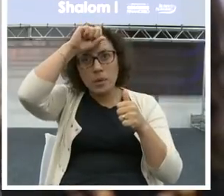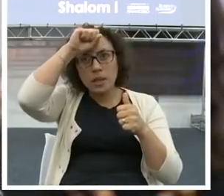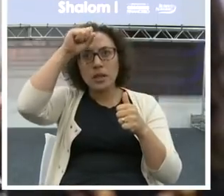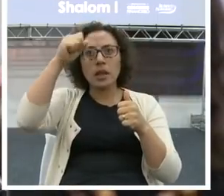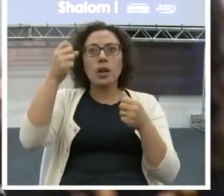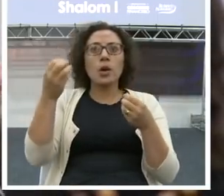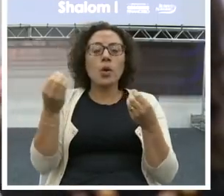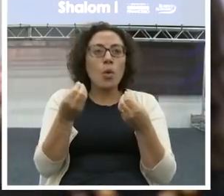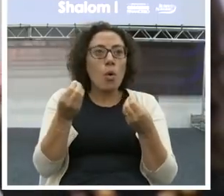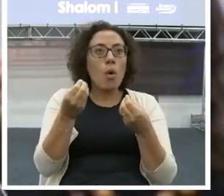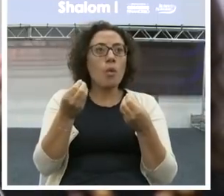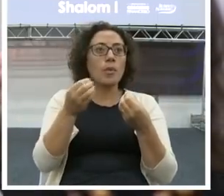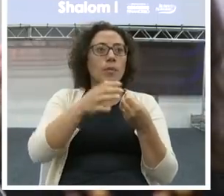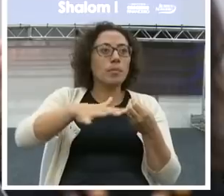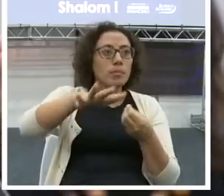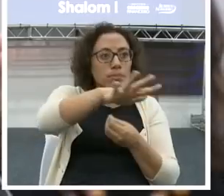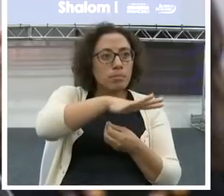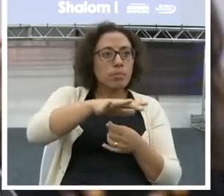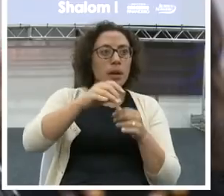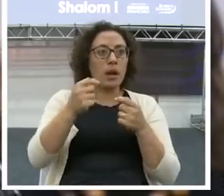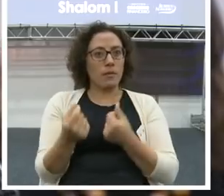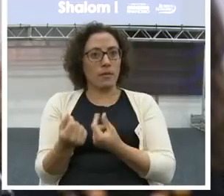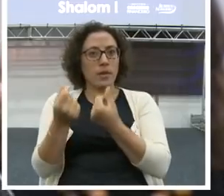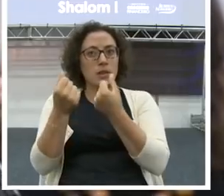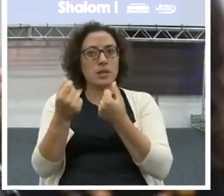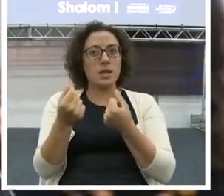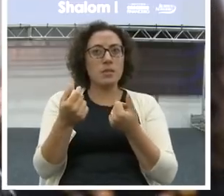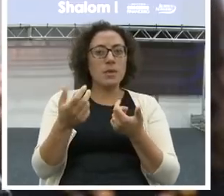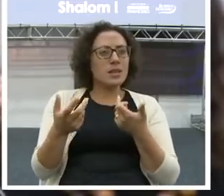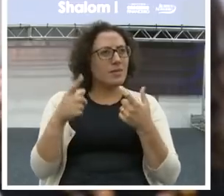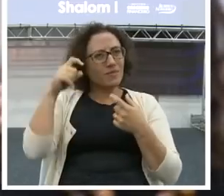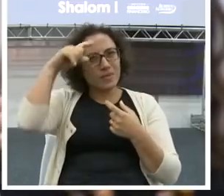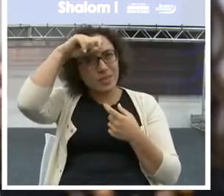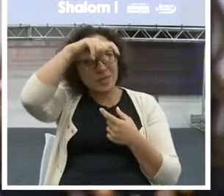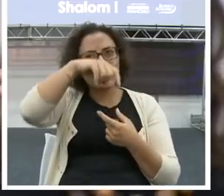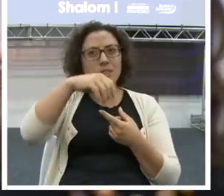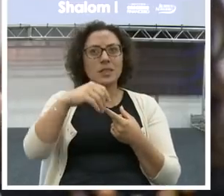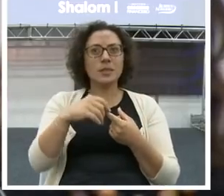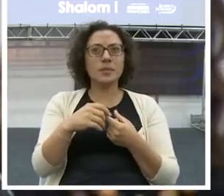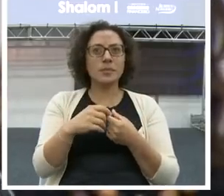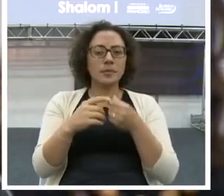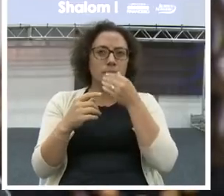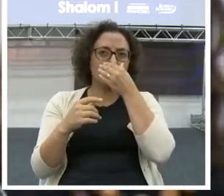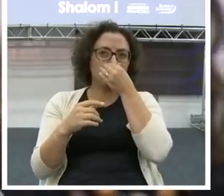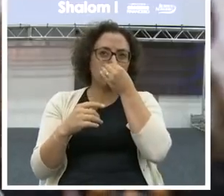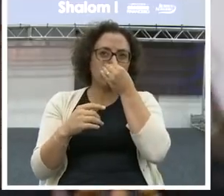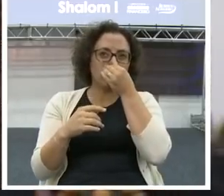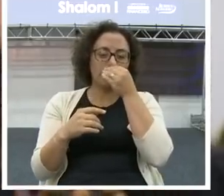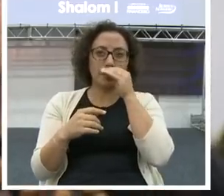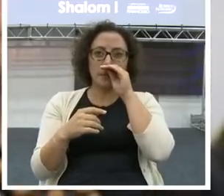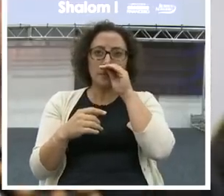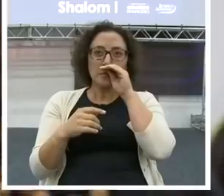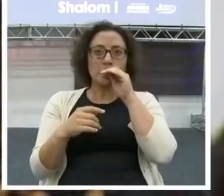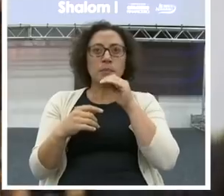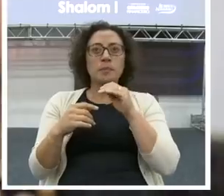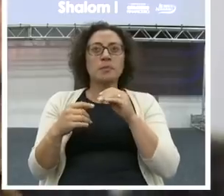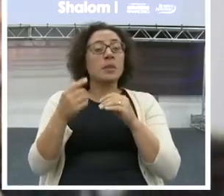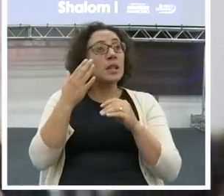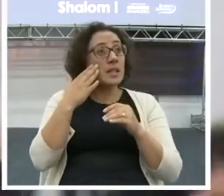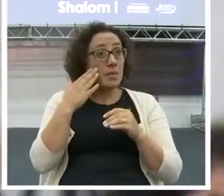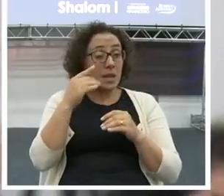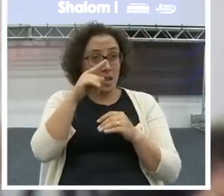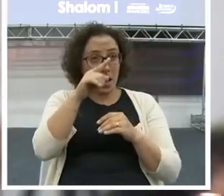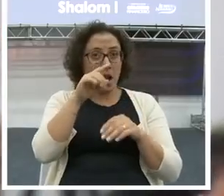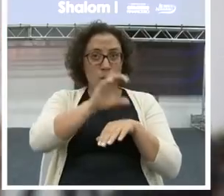aprender mercado financeiro. Mas tenho sentido uma dificuldade bem grande. Até queria saber se na formação do coaching eu vou aprender sobre isso ou não.